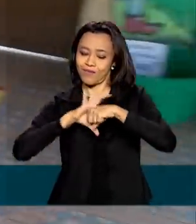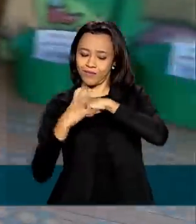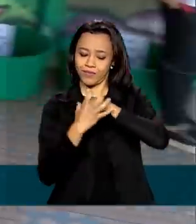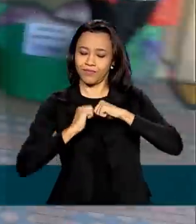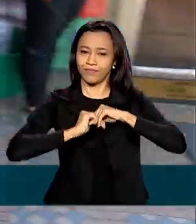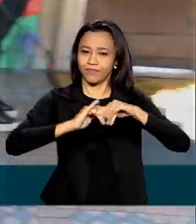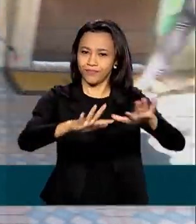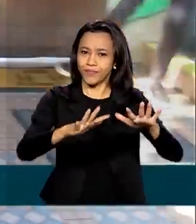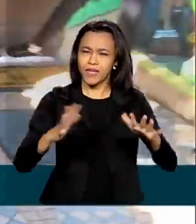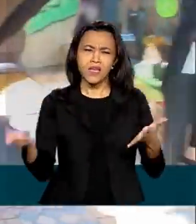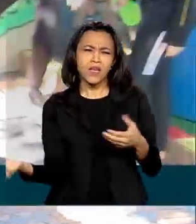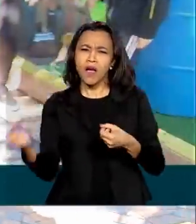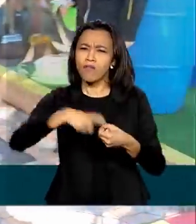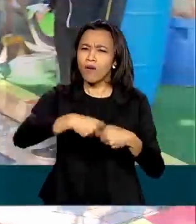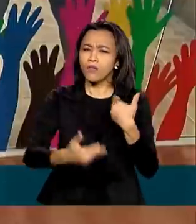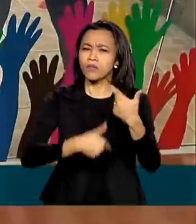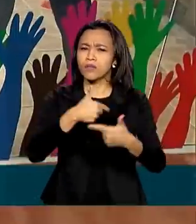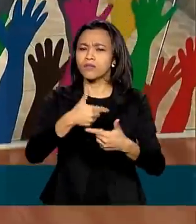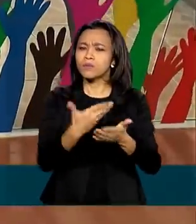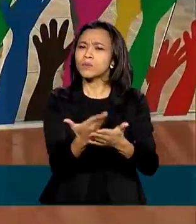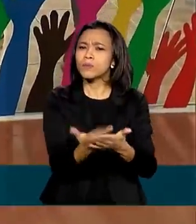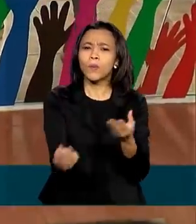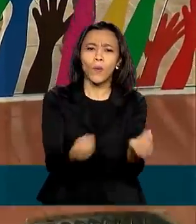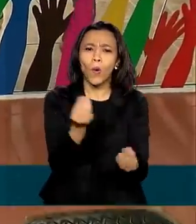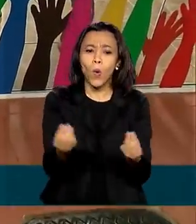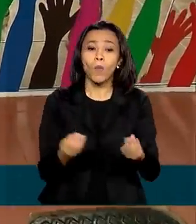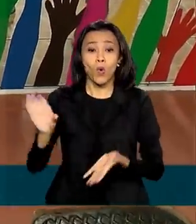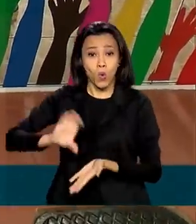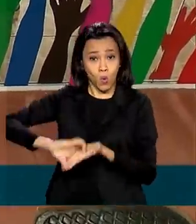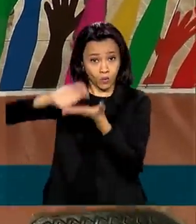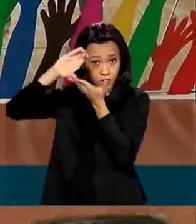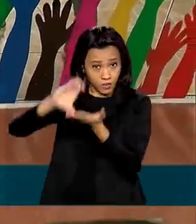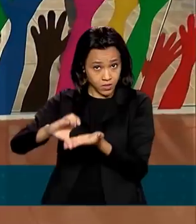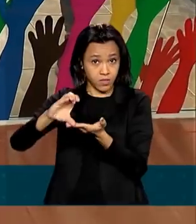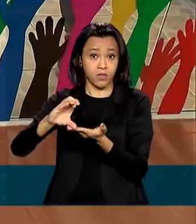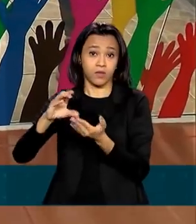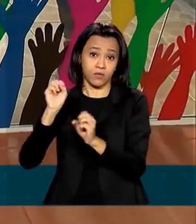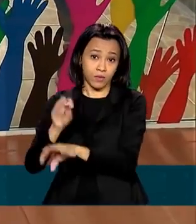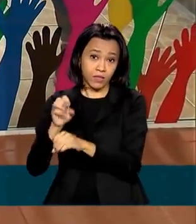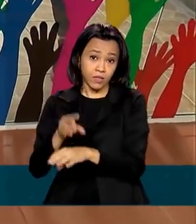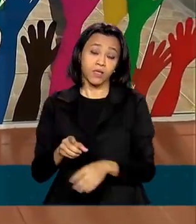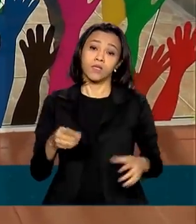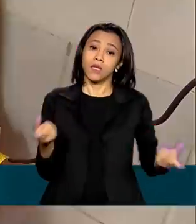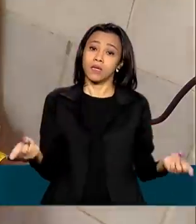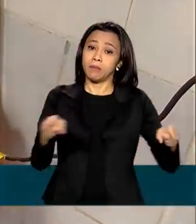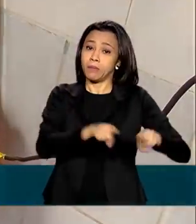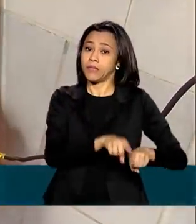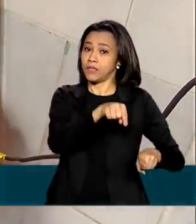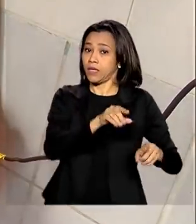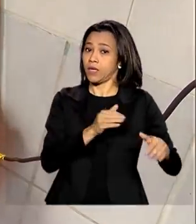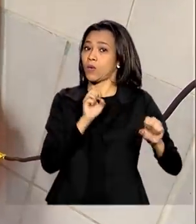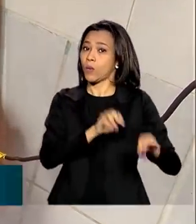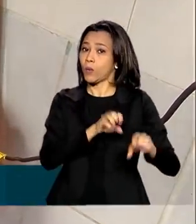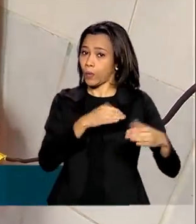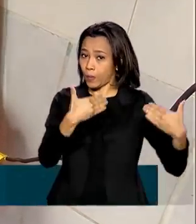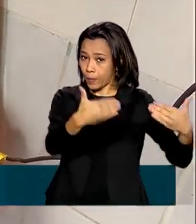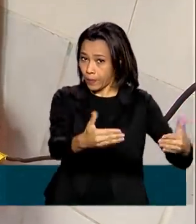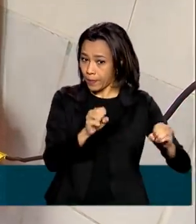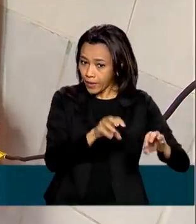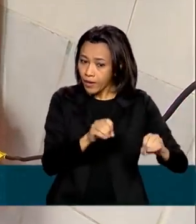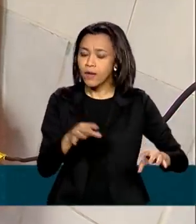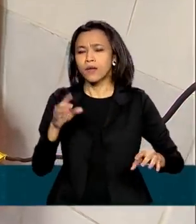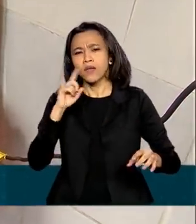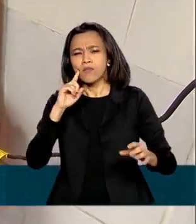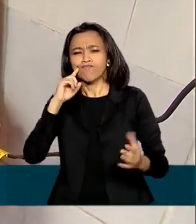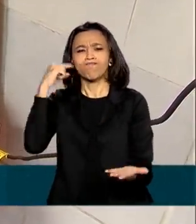atividades, o Conselho Nacional de Educação, com a colaboração do MEC, aprovou um parecer com orientações para a